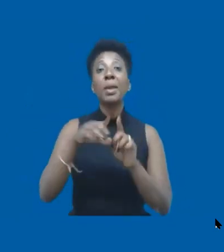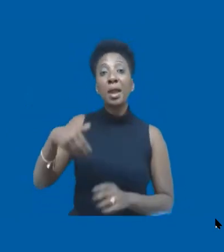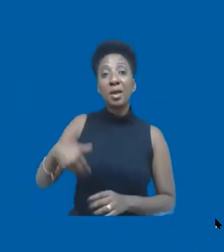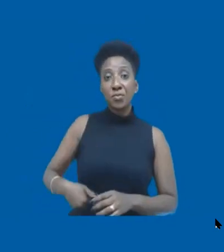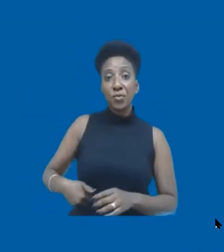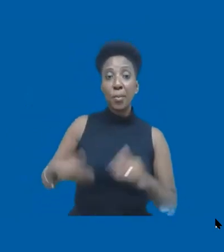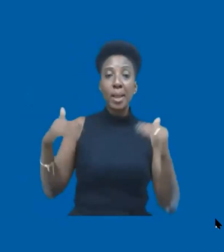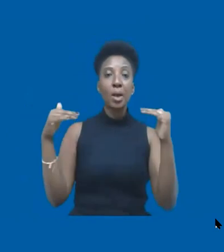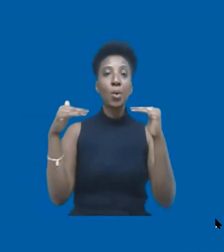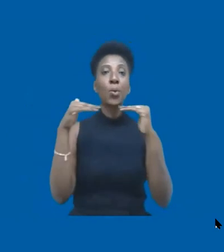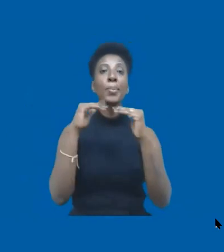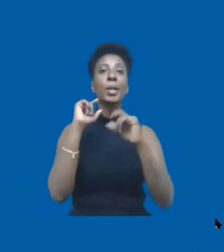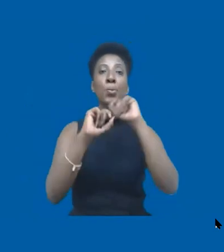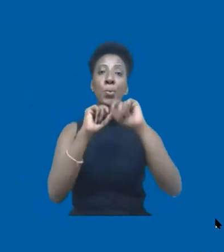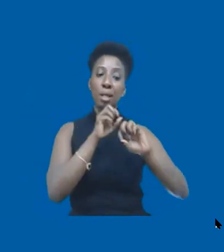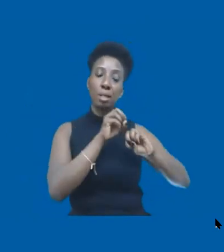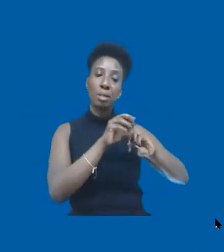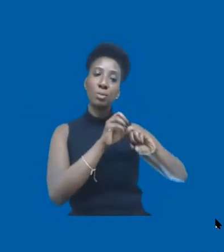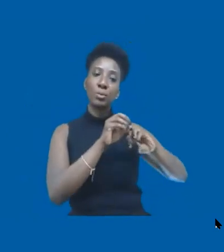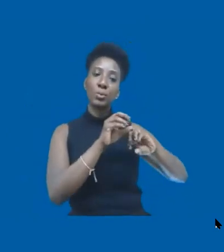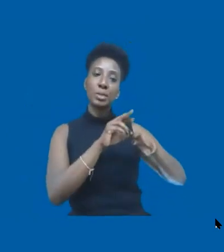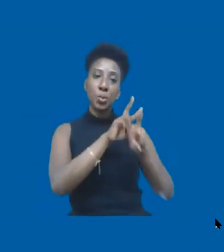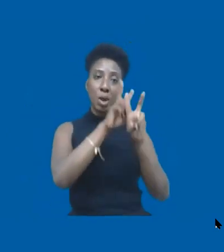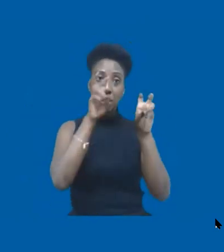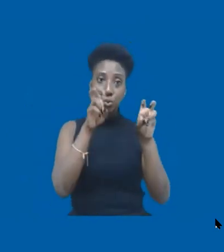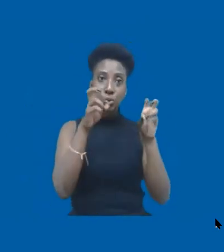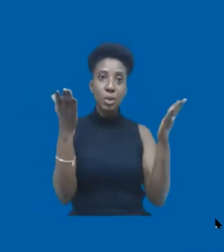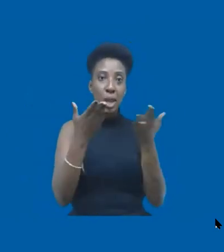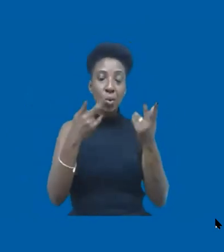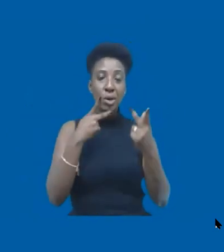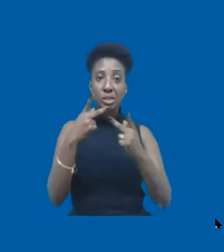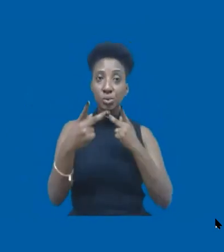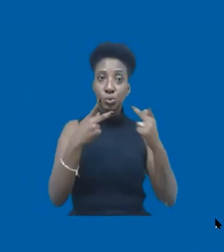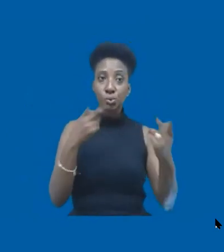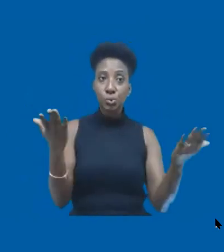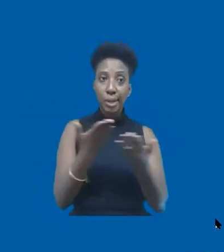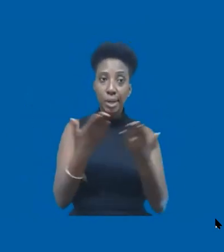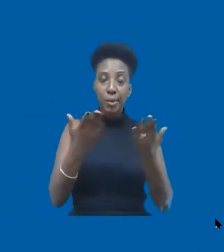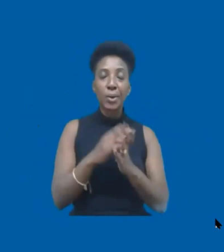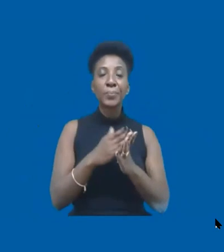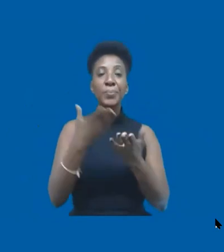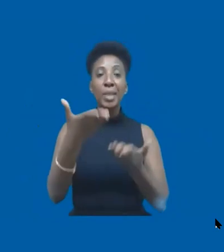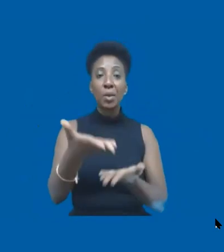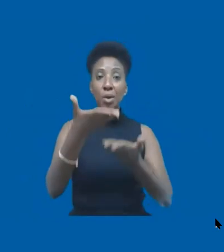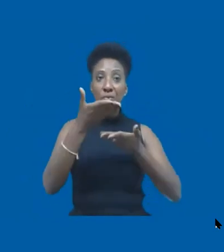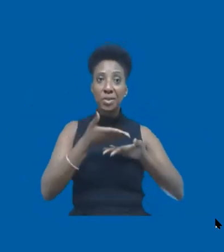educação, assunto que nós estávamos falando, discutindo até agora. E para falar sobre isso, eu gostaria de convidar